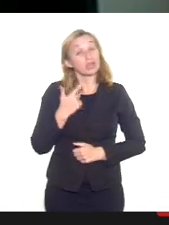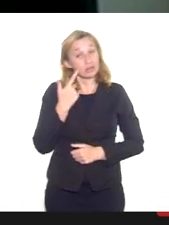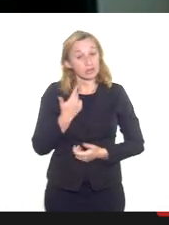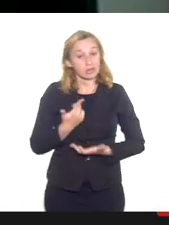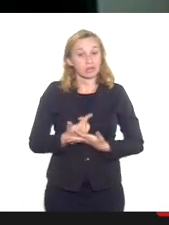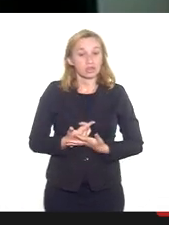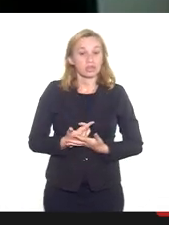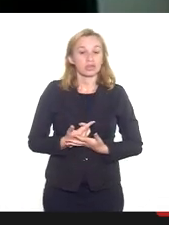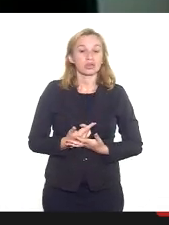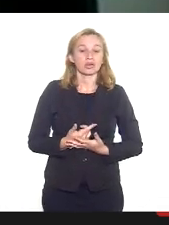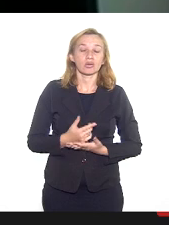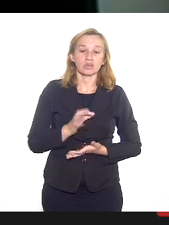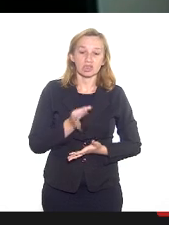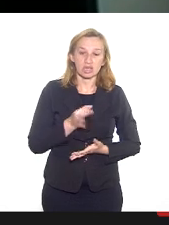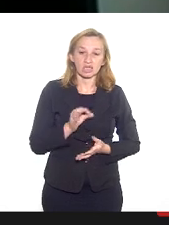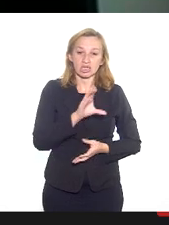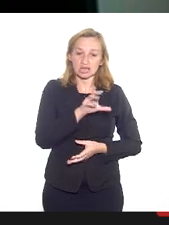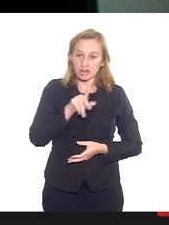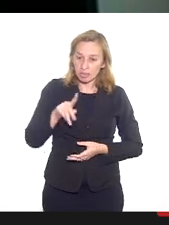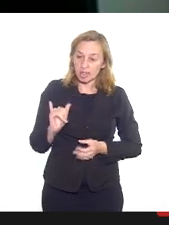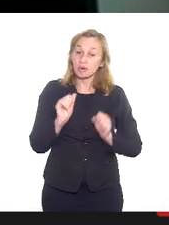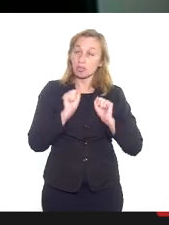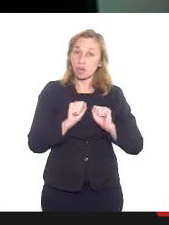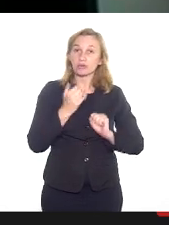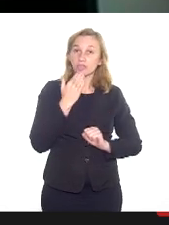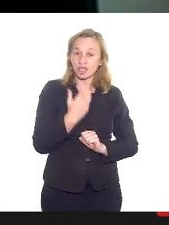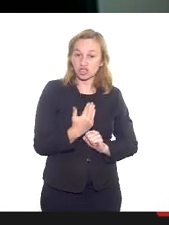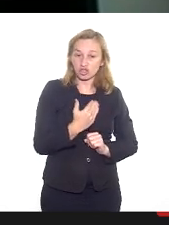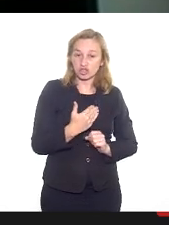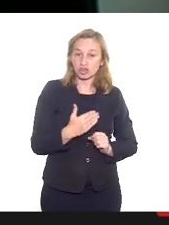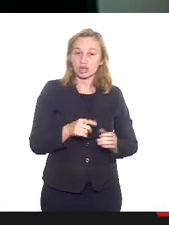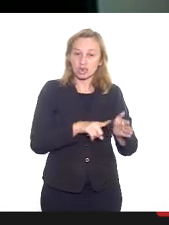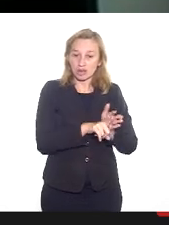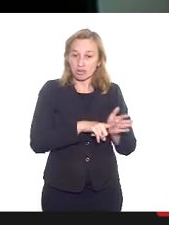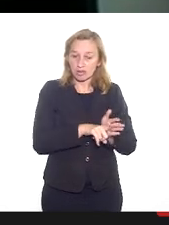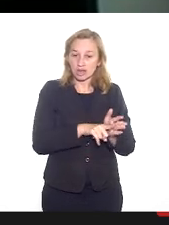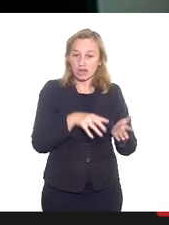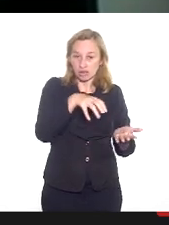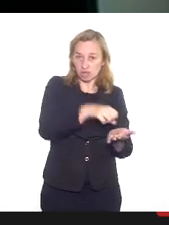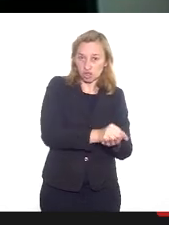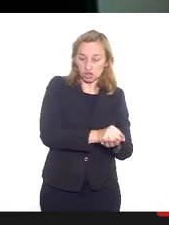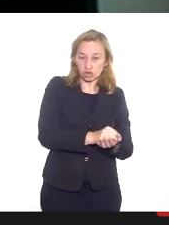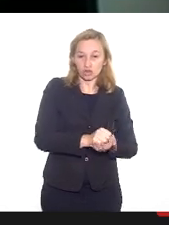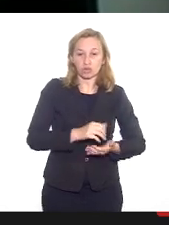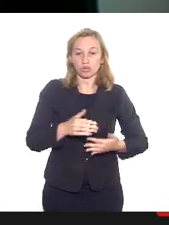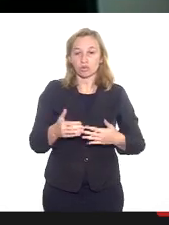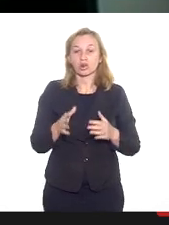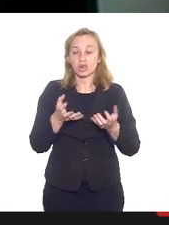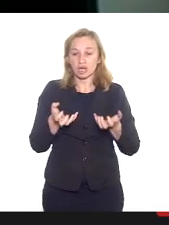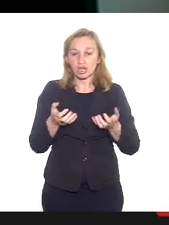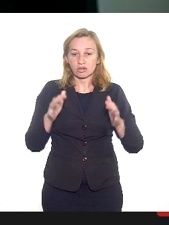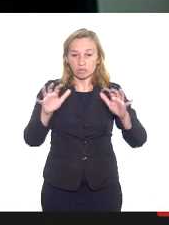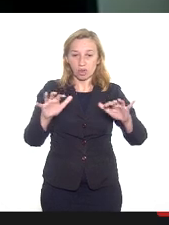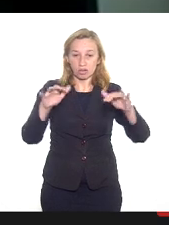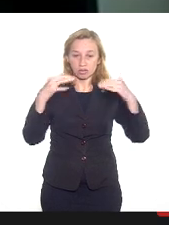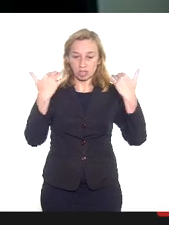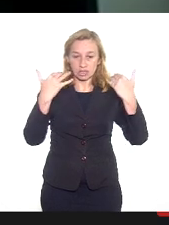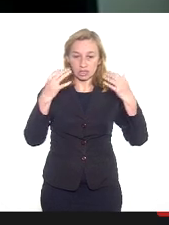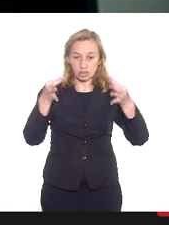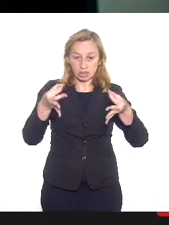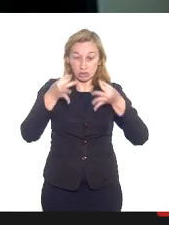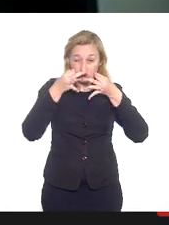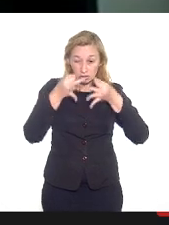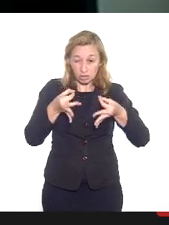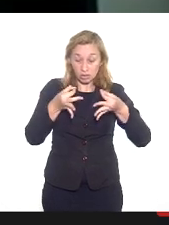providência que essa CPI pode pedir e pode analisar esses registros. Agora, quero chamar a atenção que nós